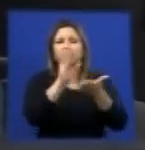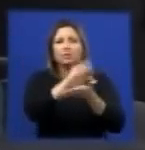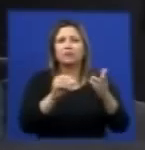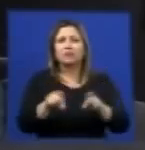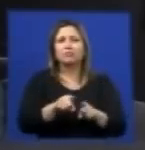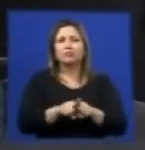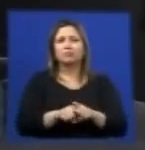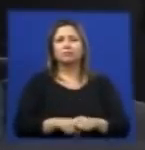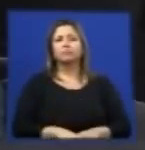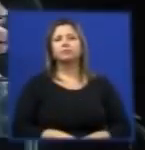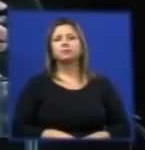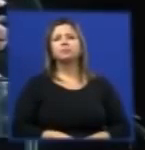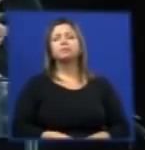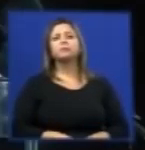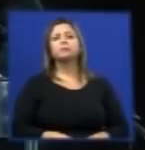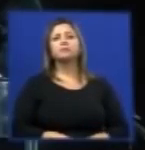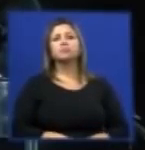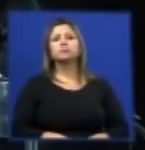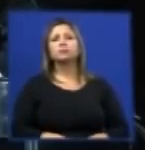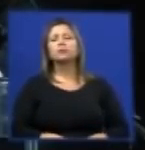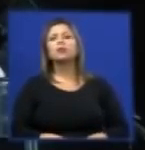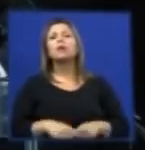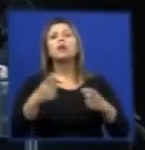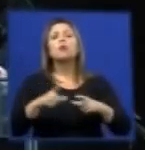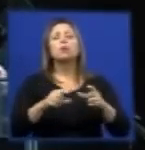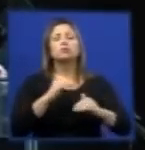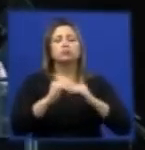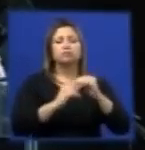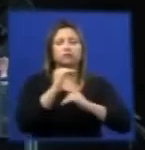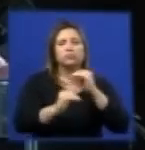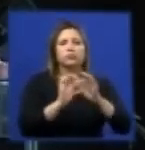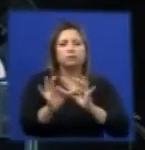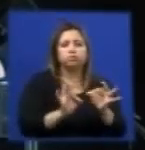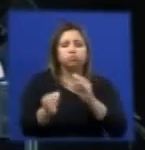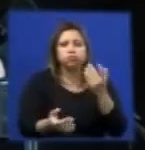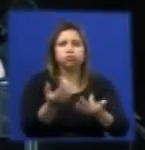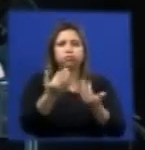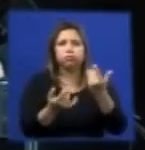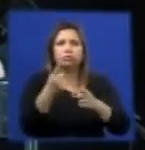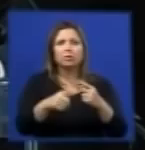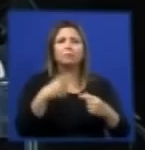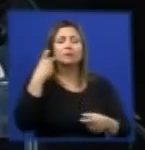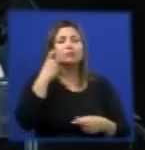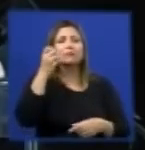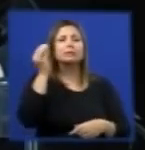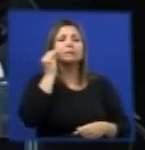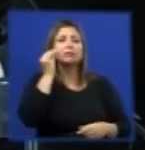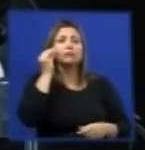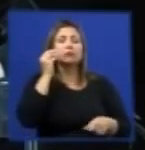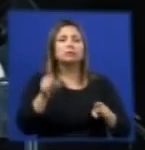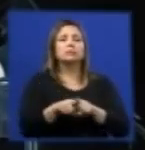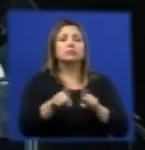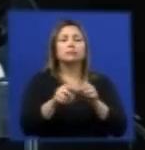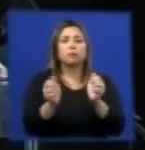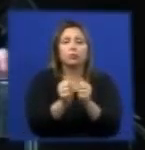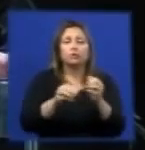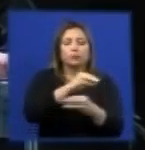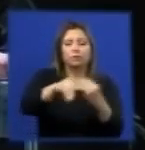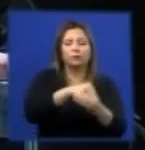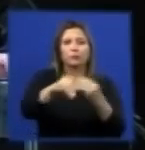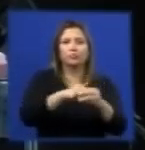na retorta onde é processada e onde existe a possibilidade desse processamento junto com os pneus.